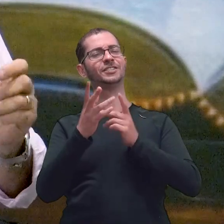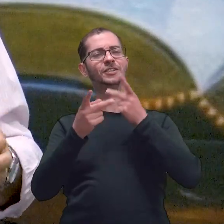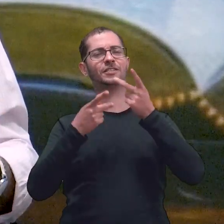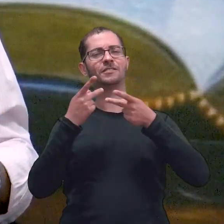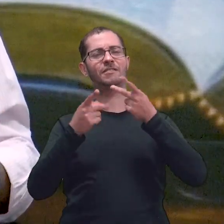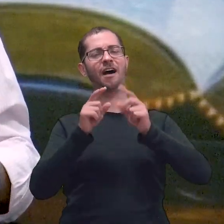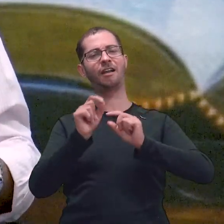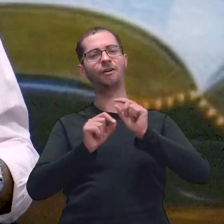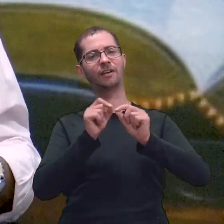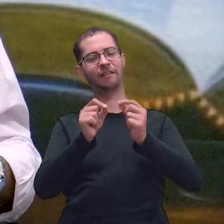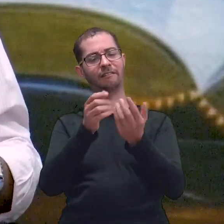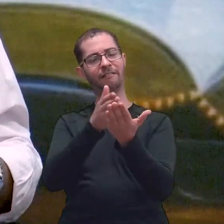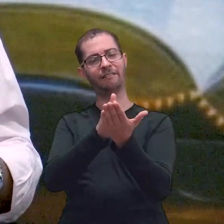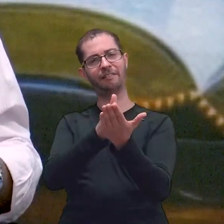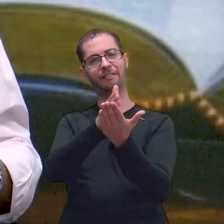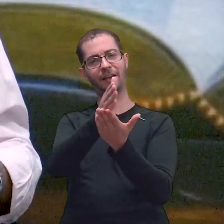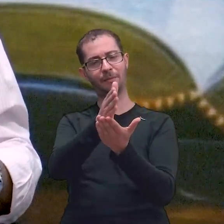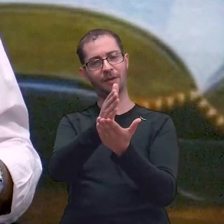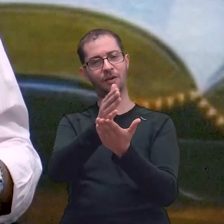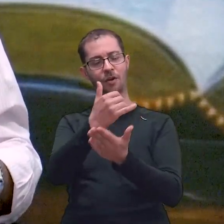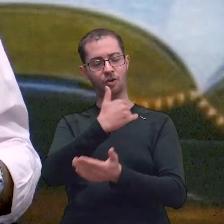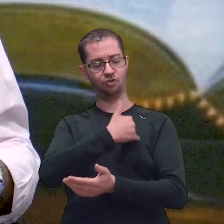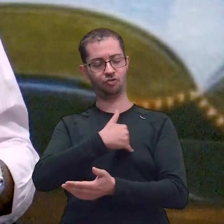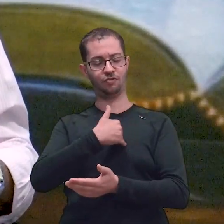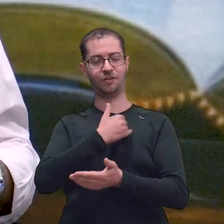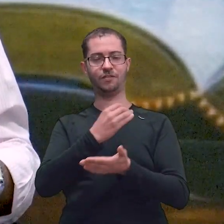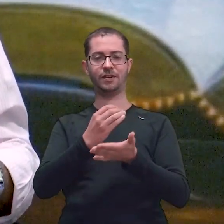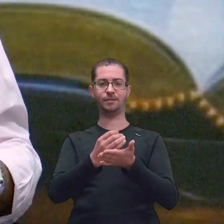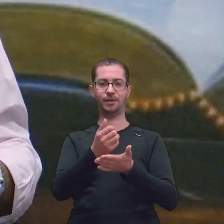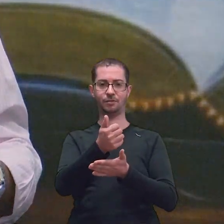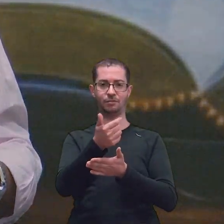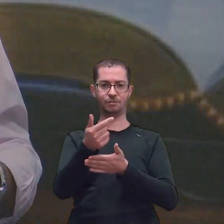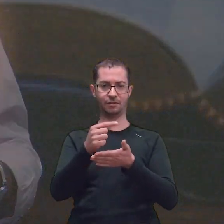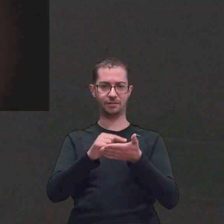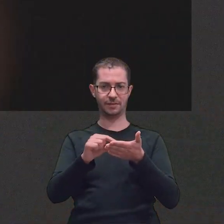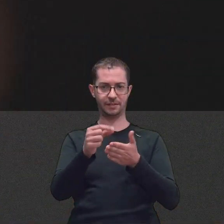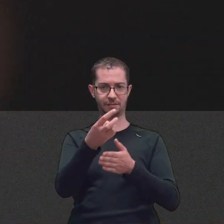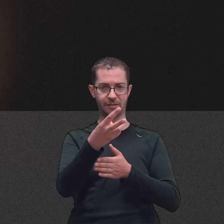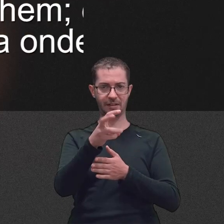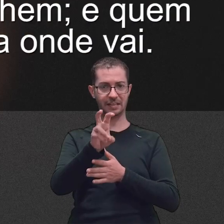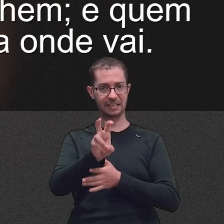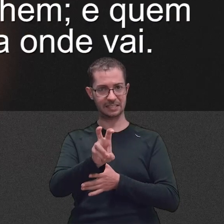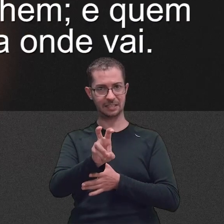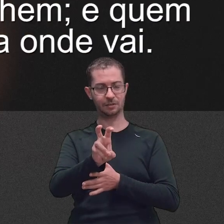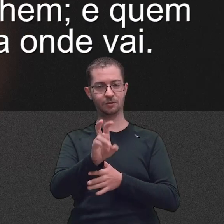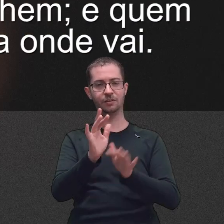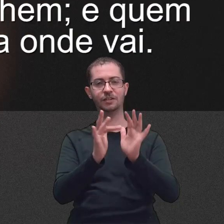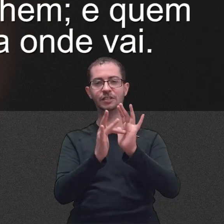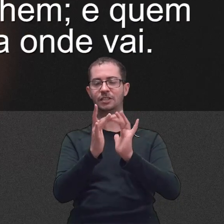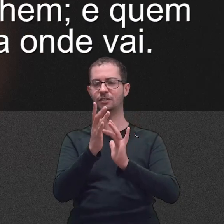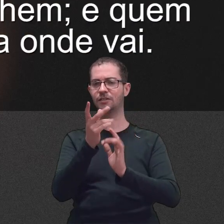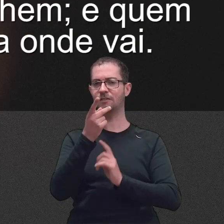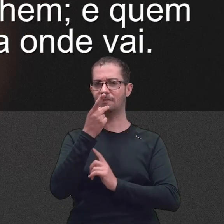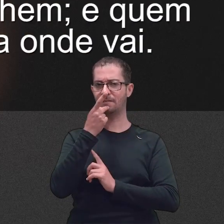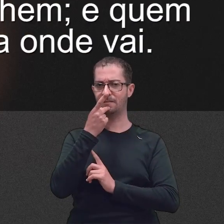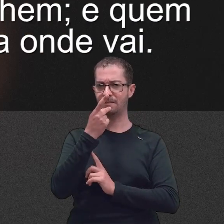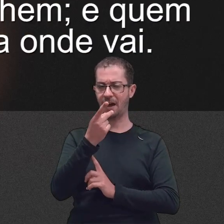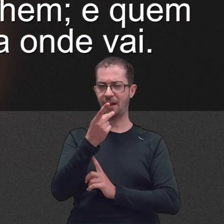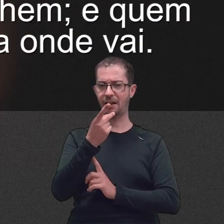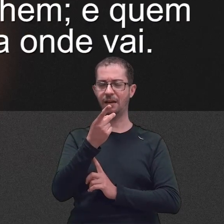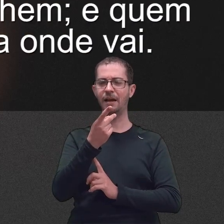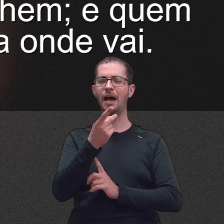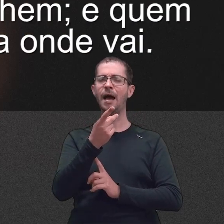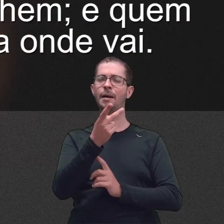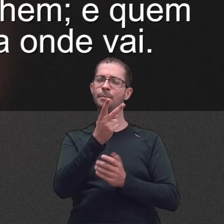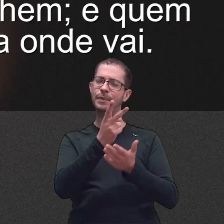sobre esse andar. No João 12, 35, Jesus responde assim, Ainda por um pouco a luz